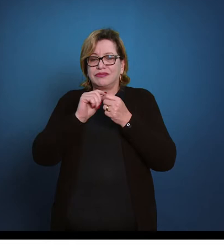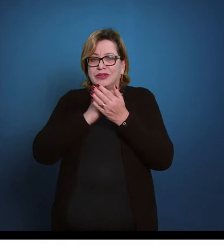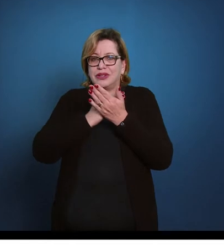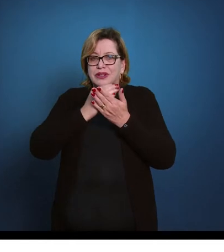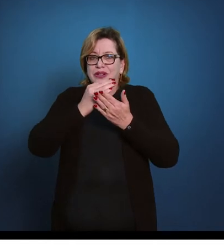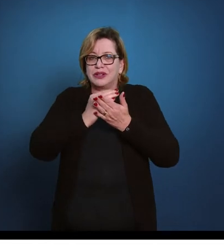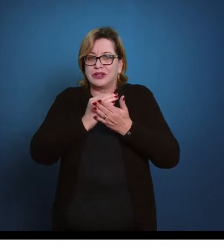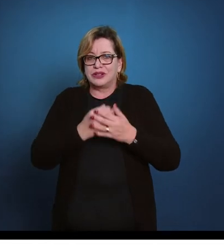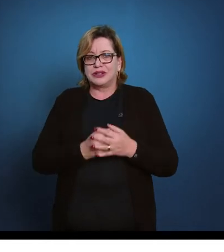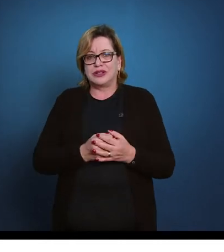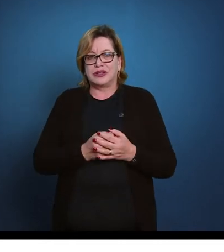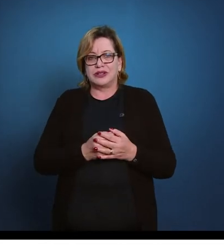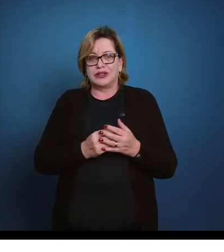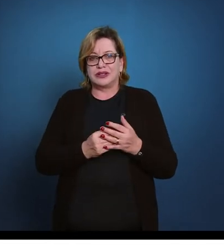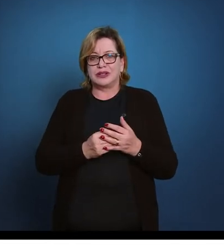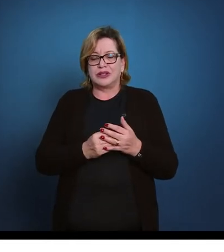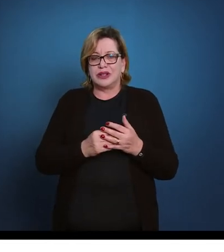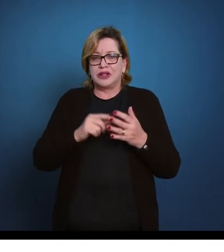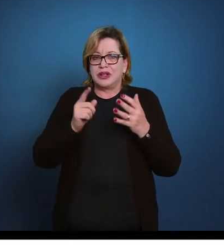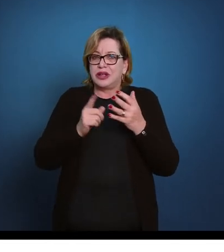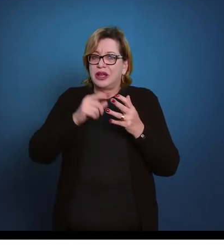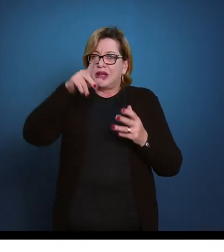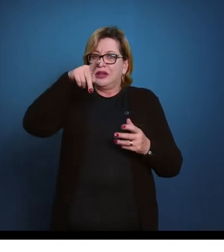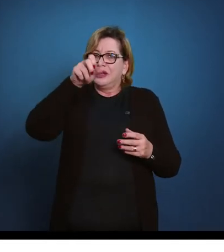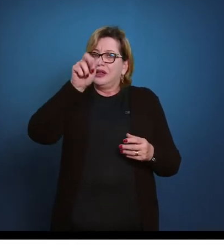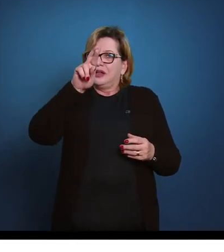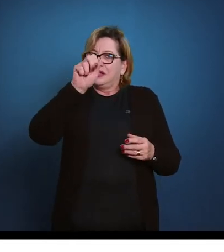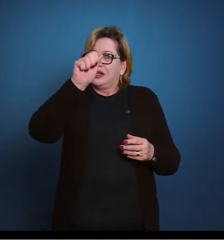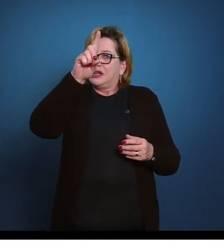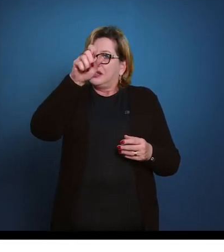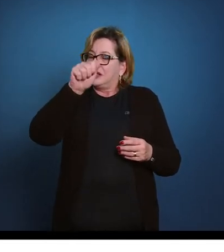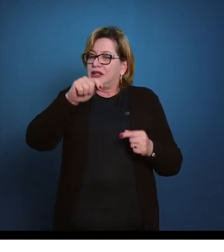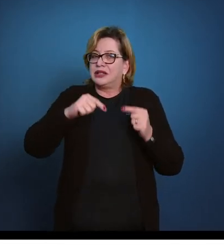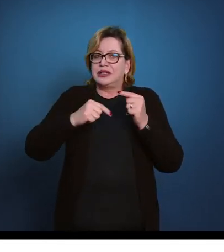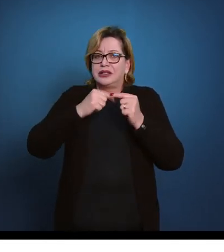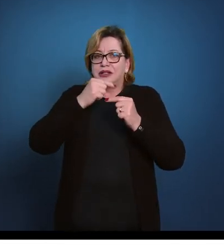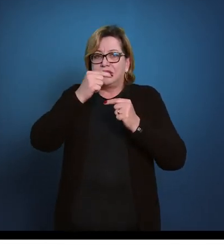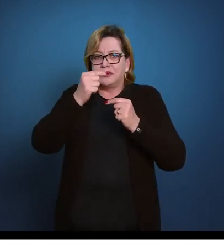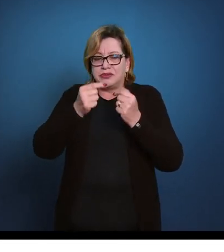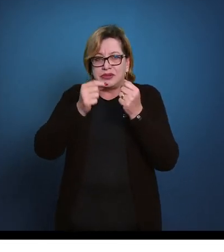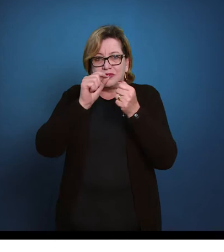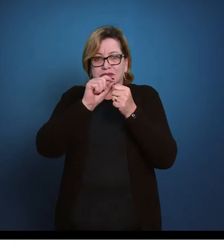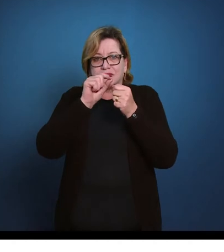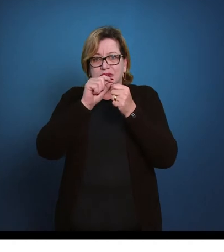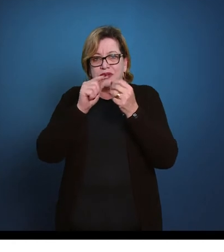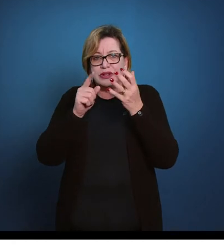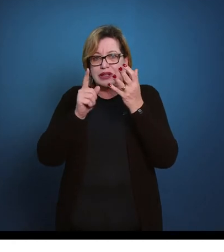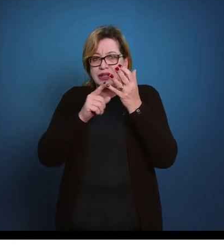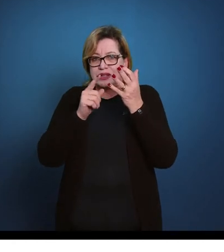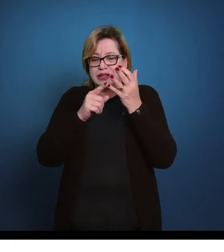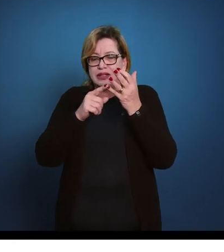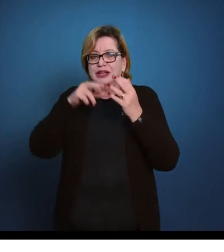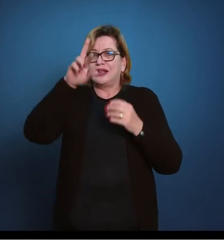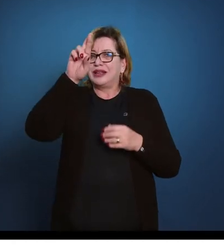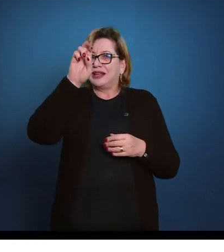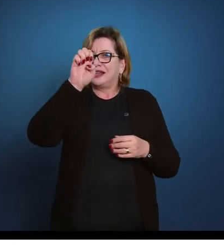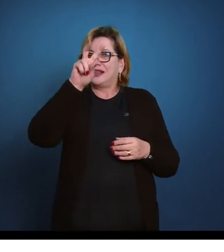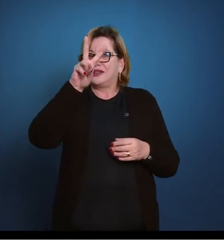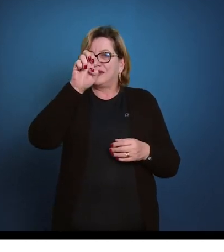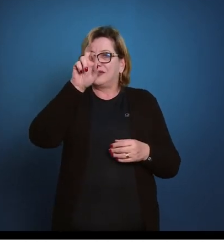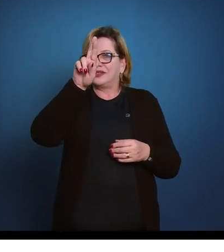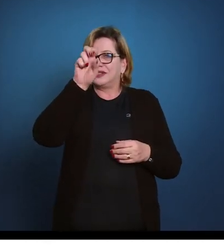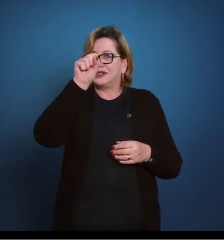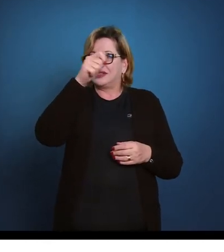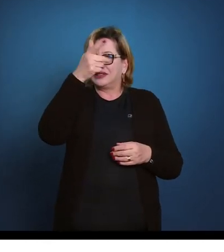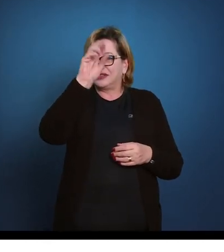movimento, vamos partir da parada de mãos para, na sequência, fazer o movimento da reversão. Vem à